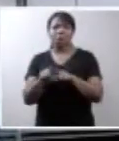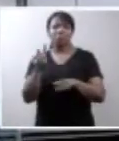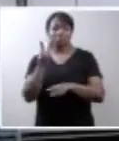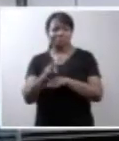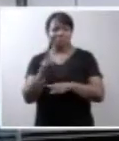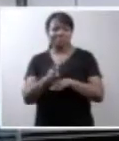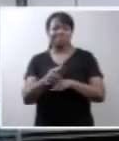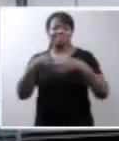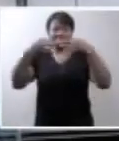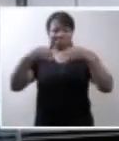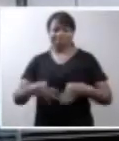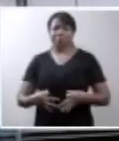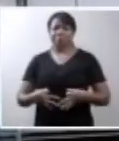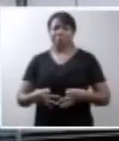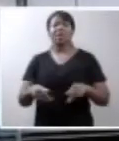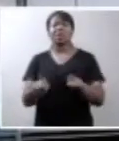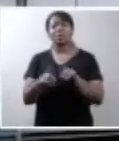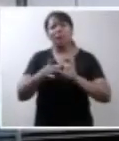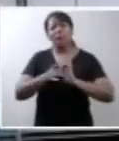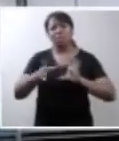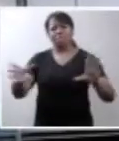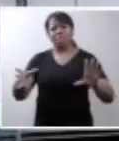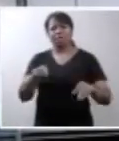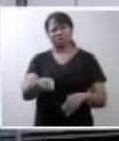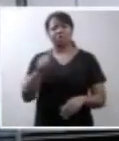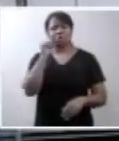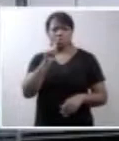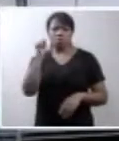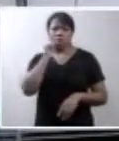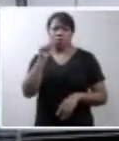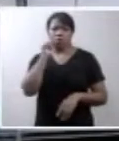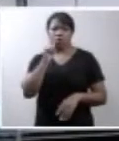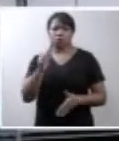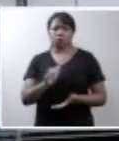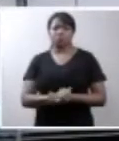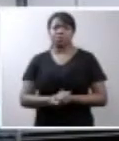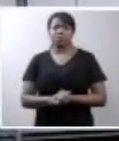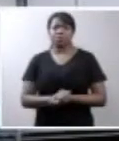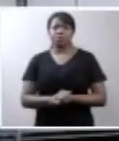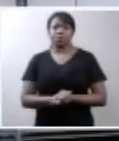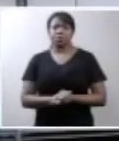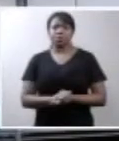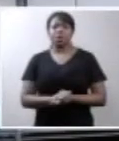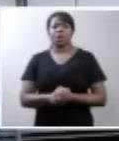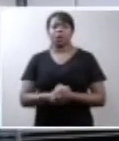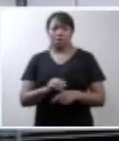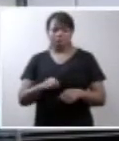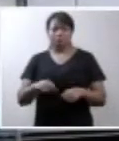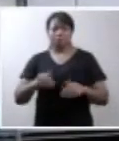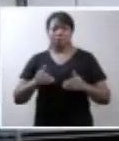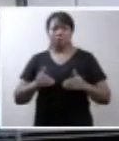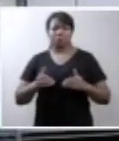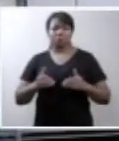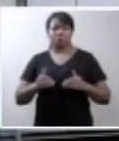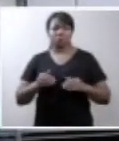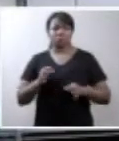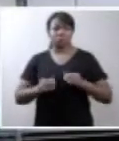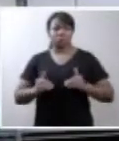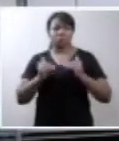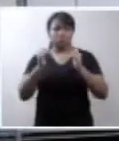da dignidade e liberdade dessas mulheres. e o Supremo Tribunal Federal